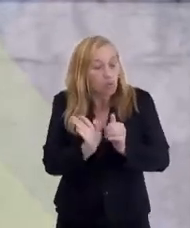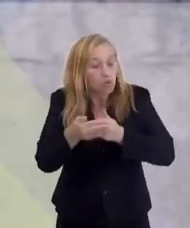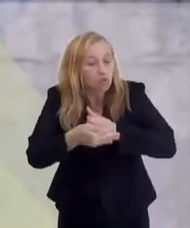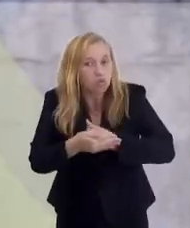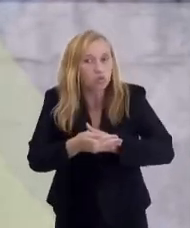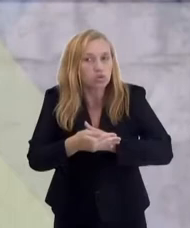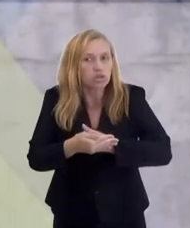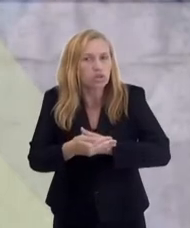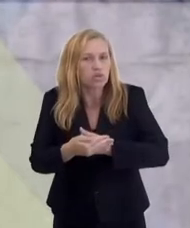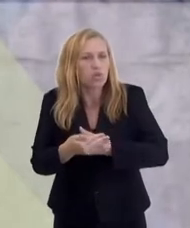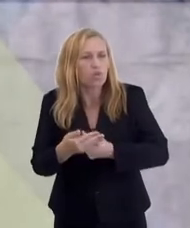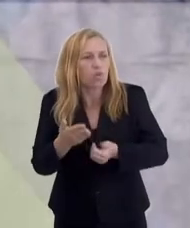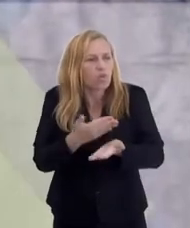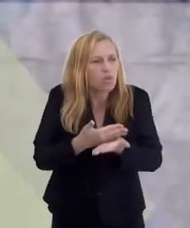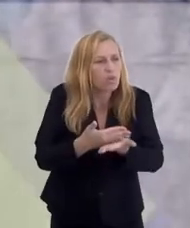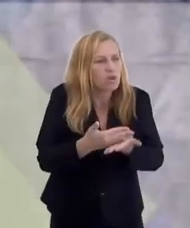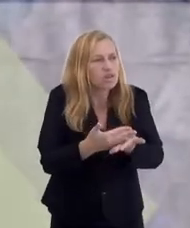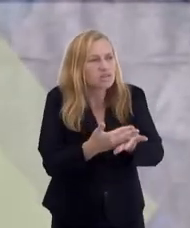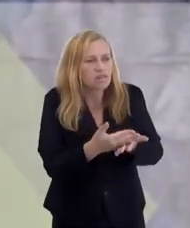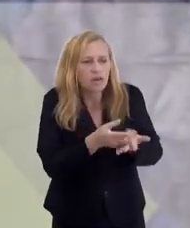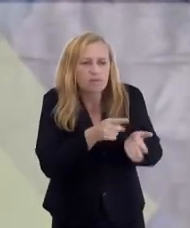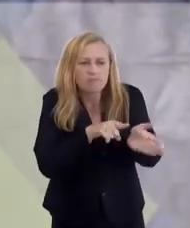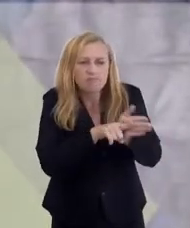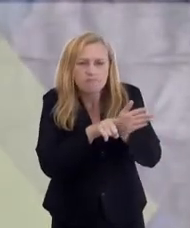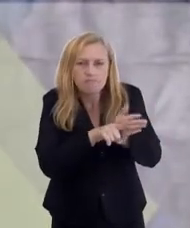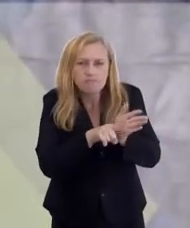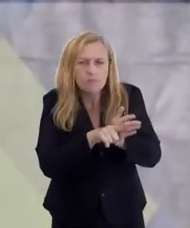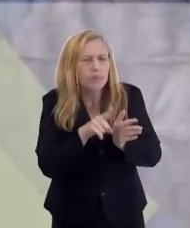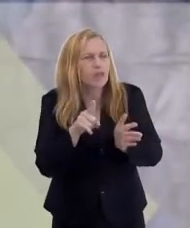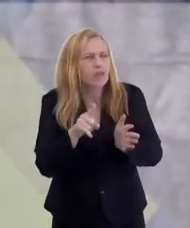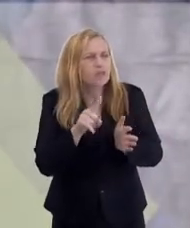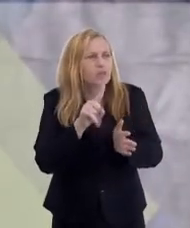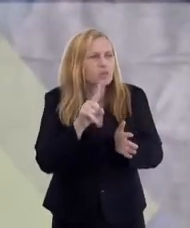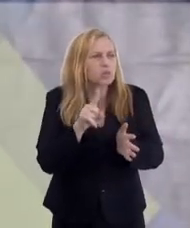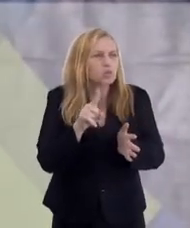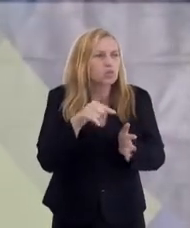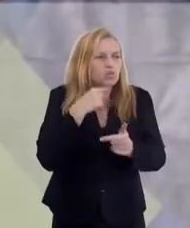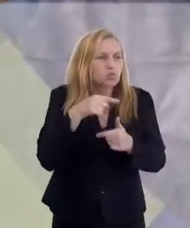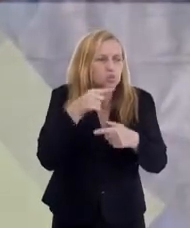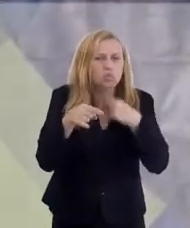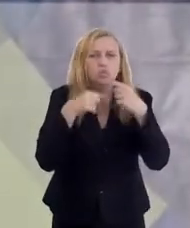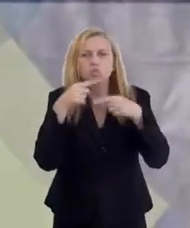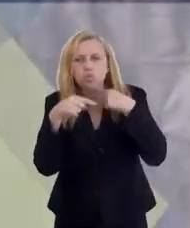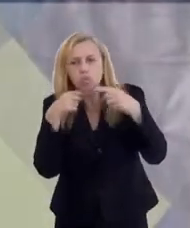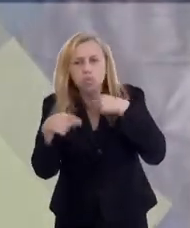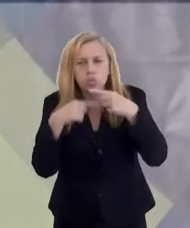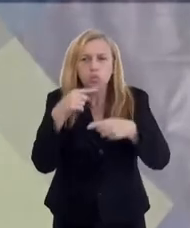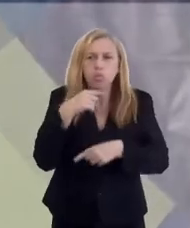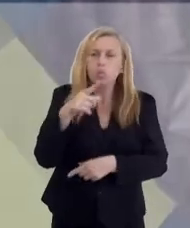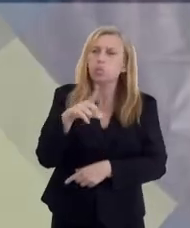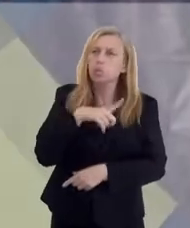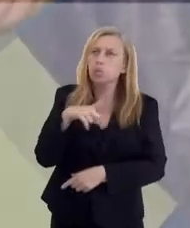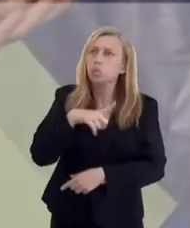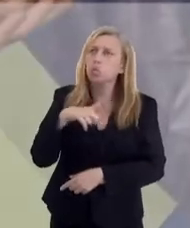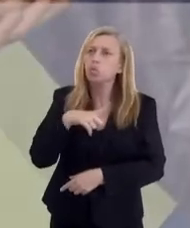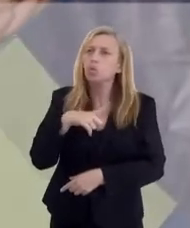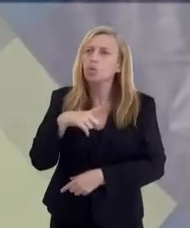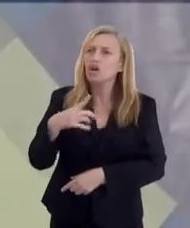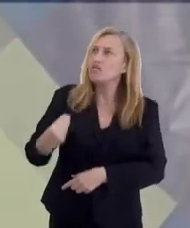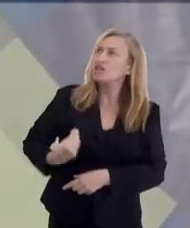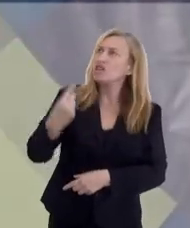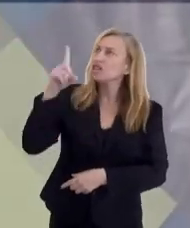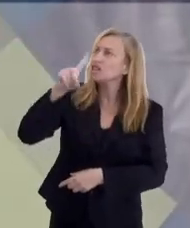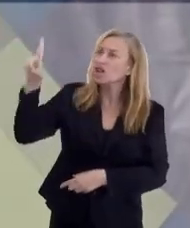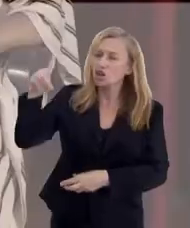questionar essas inteligências sobre questões variadas. A existência de Deus,